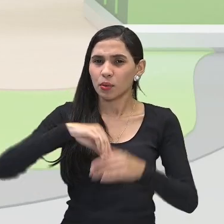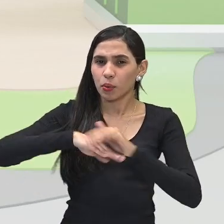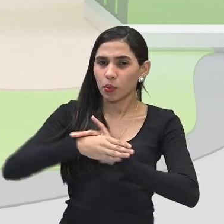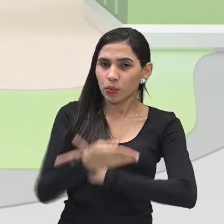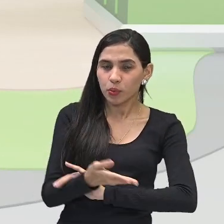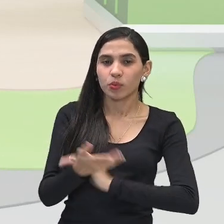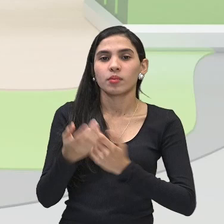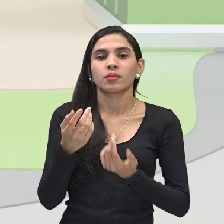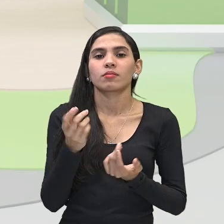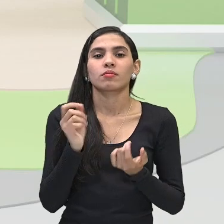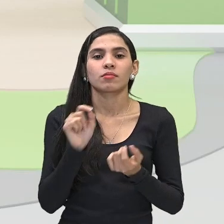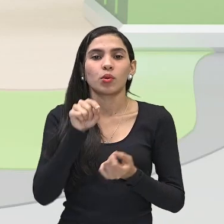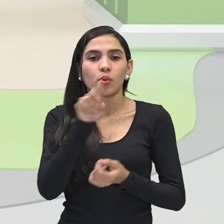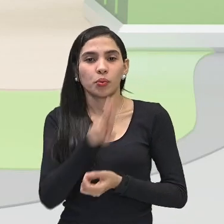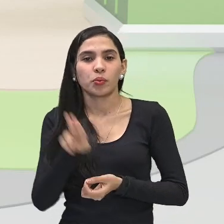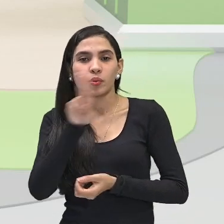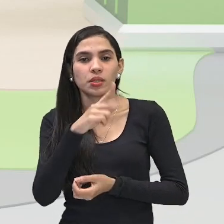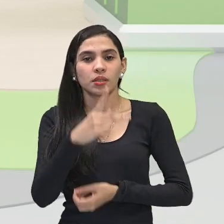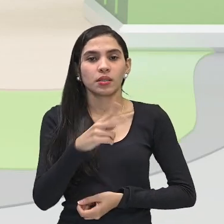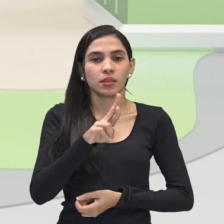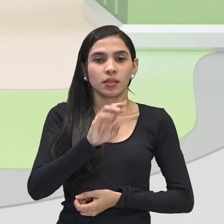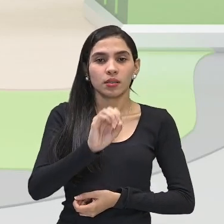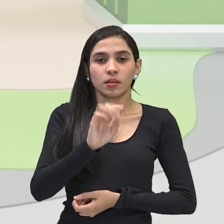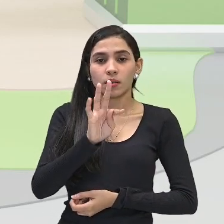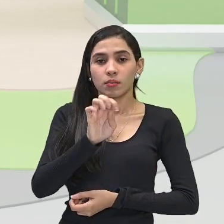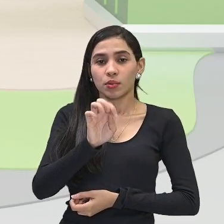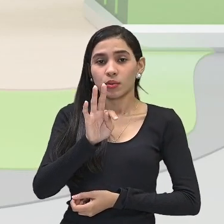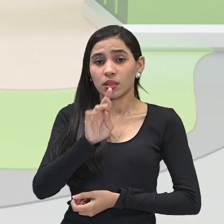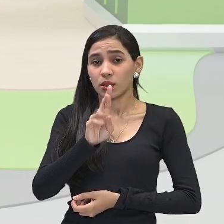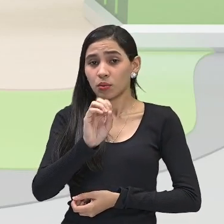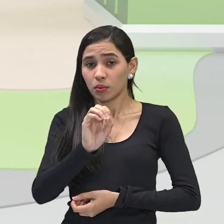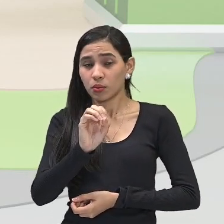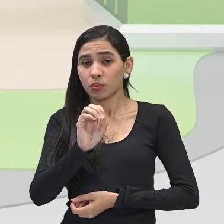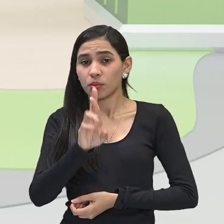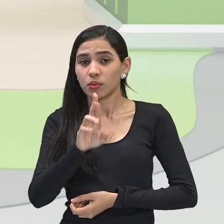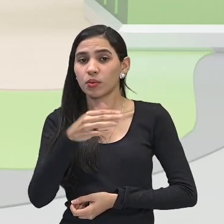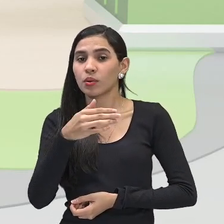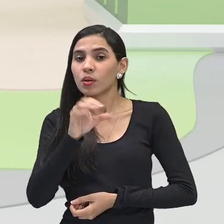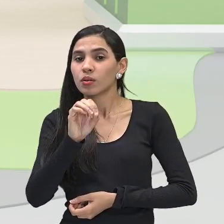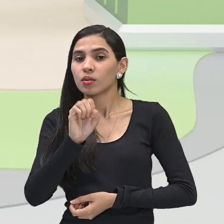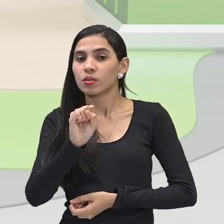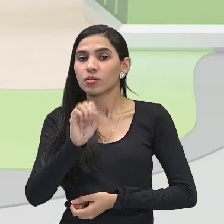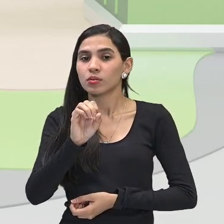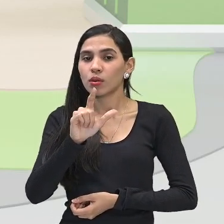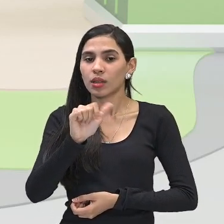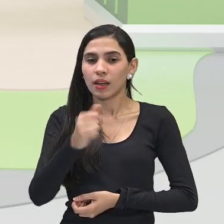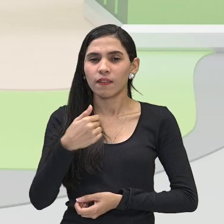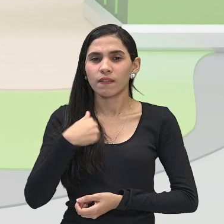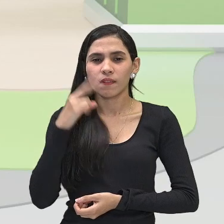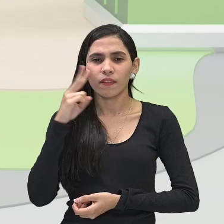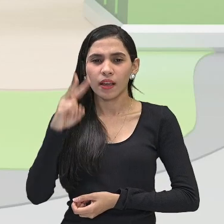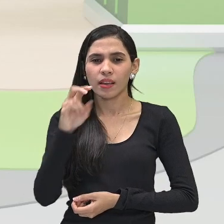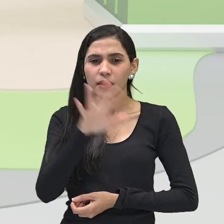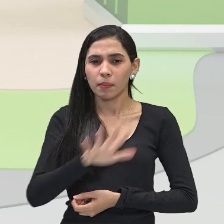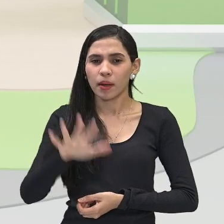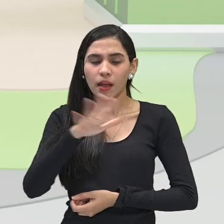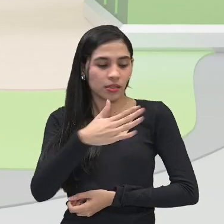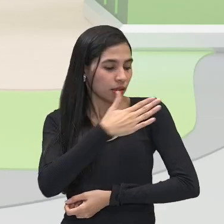hábito de usar protetor solar? Então, olha só como é que está essa pele, né?